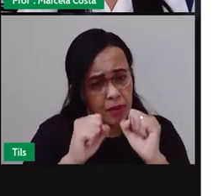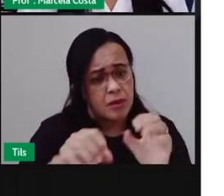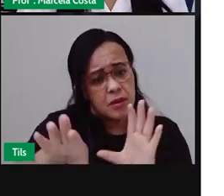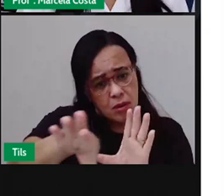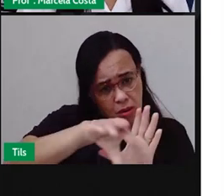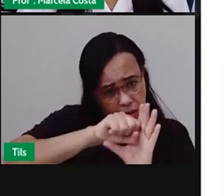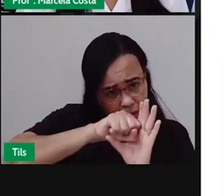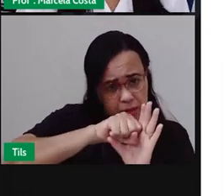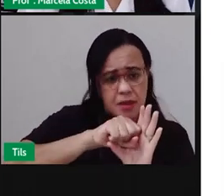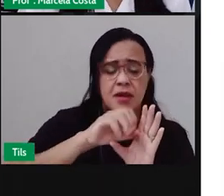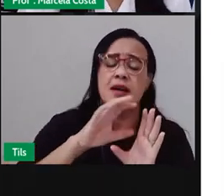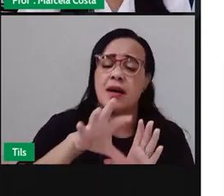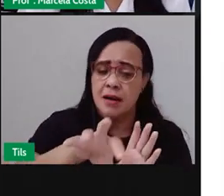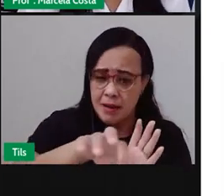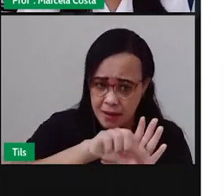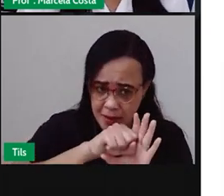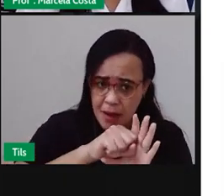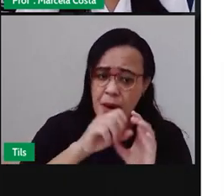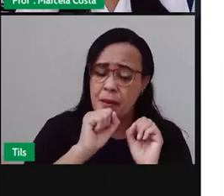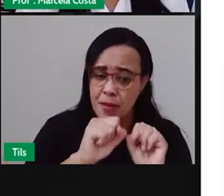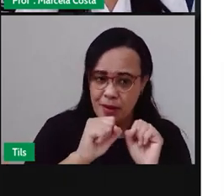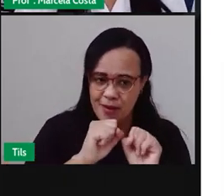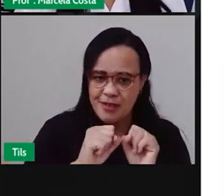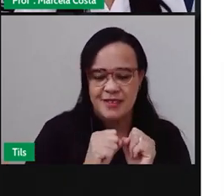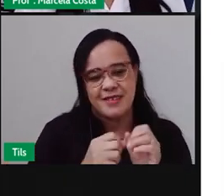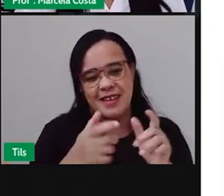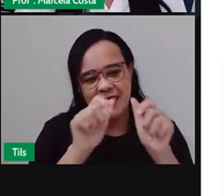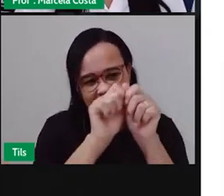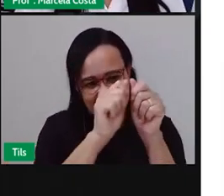seu caderno pra você escrever no seu cartaz